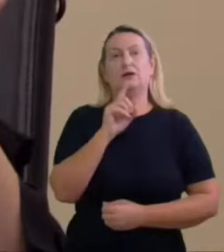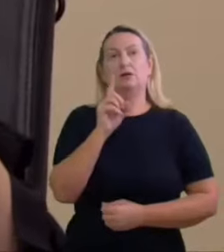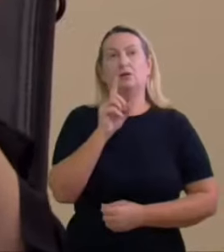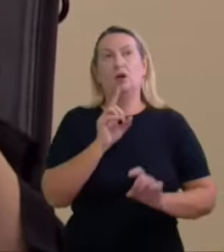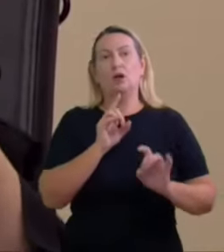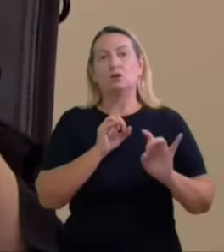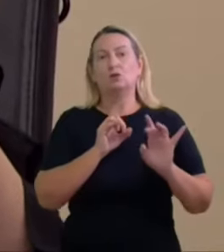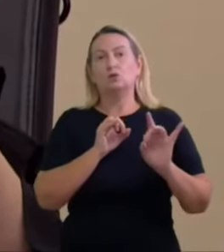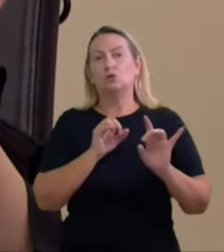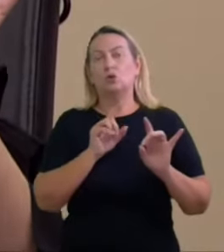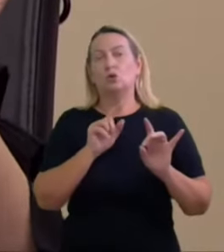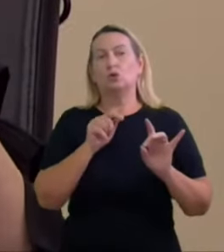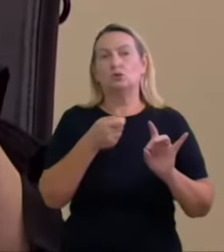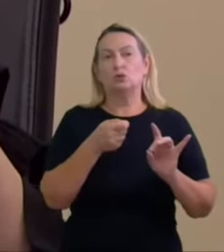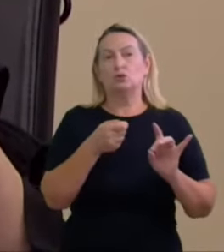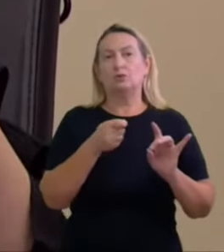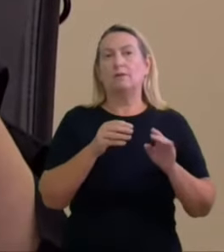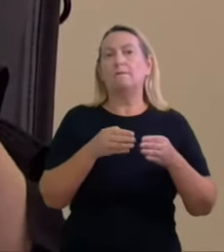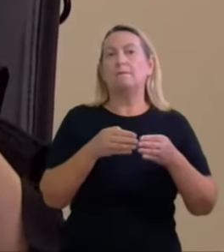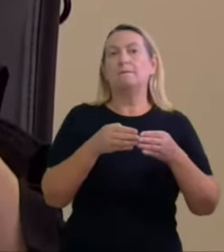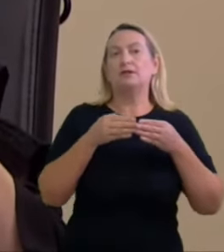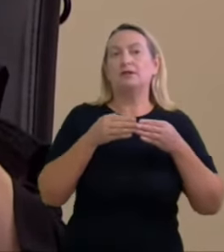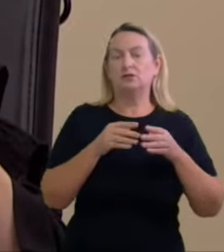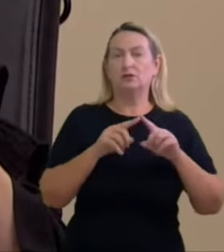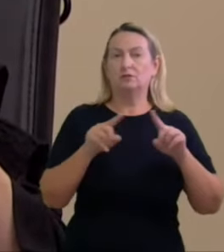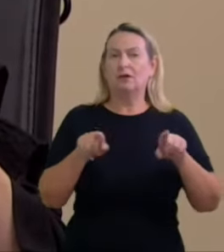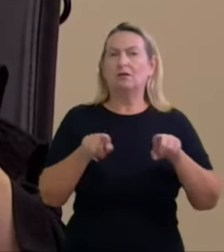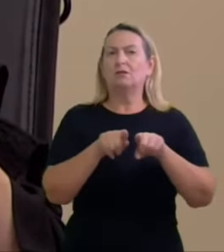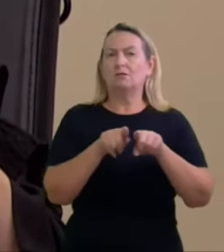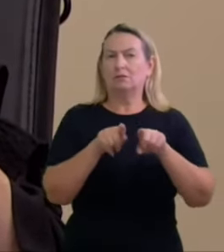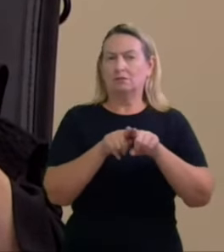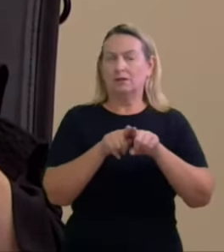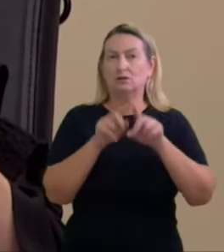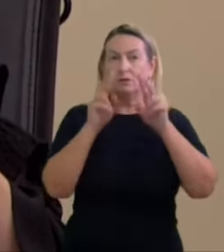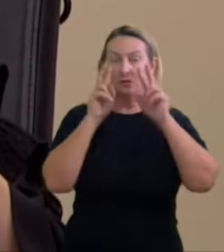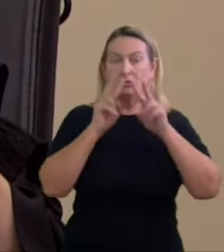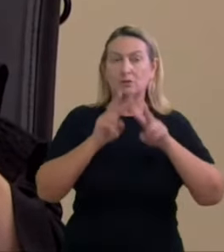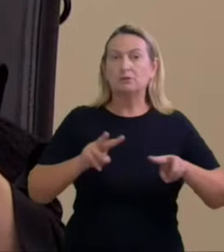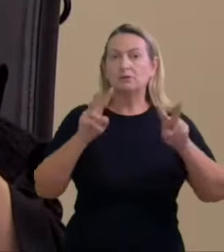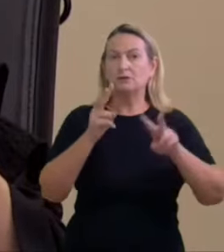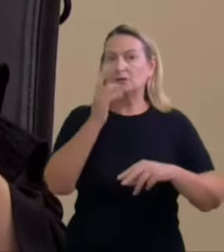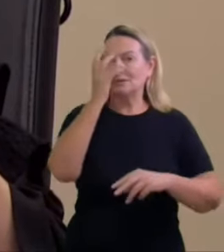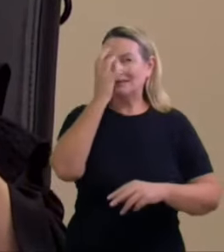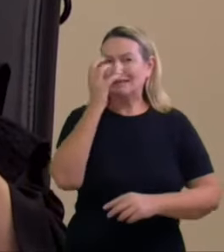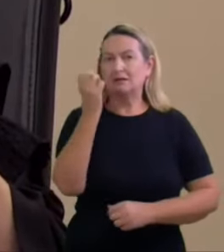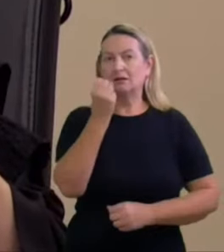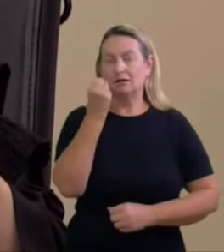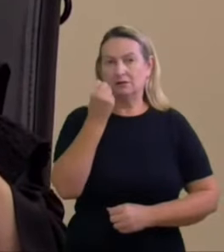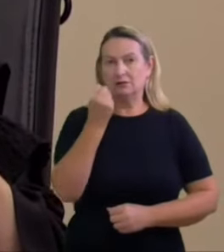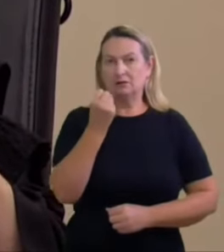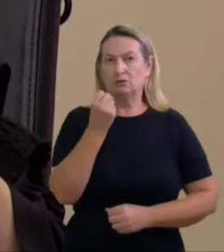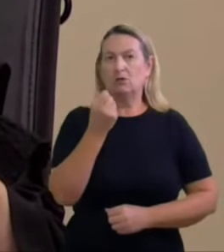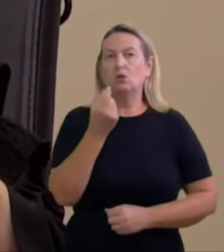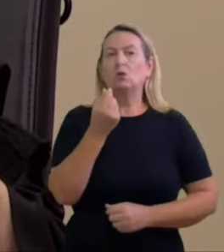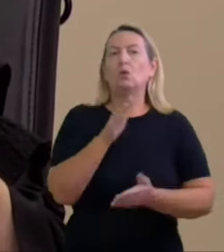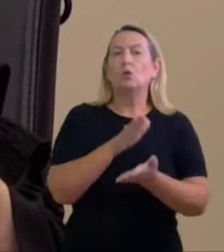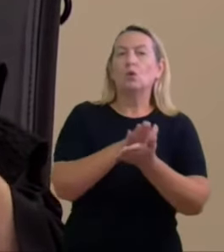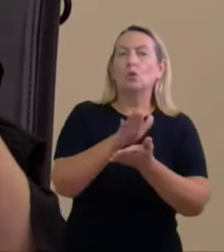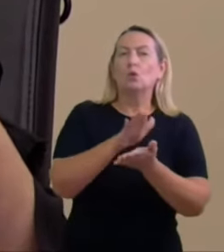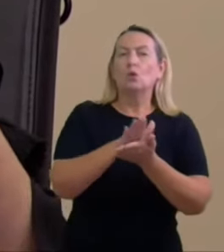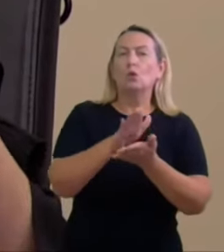da causa de pedir ali também sob o prisma da gravidade os investigantes teriam ônus de comprovar quanto mais foi gasto por Sérgio Moro